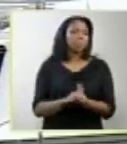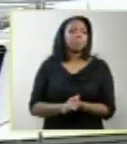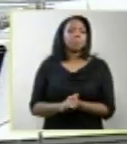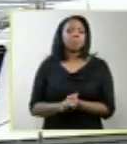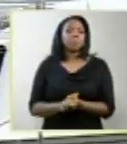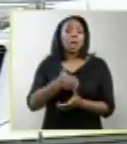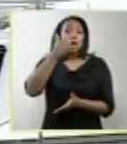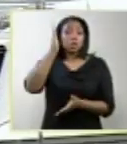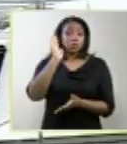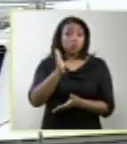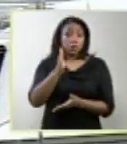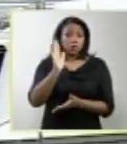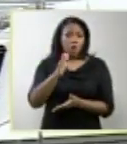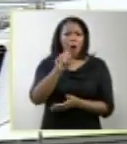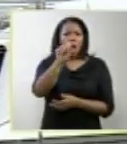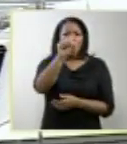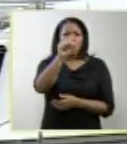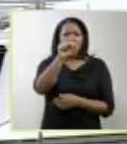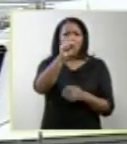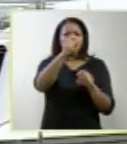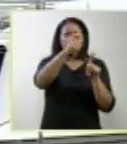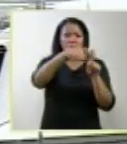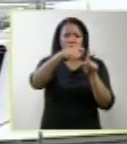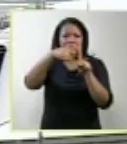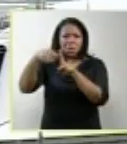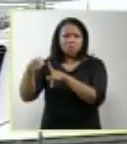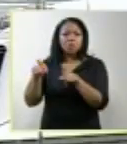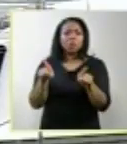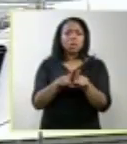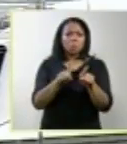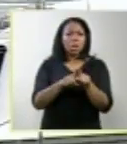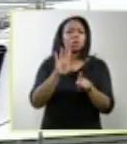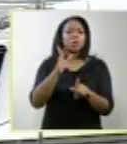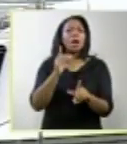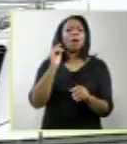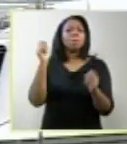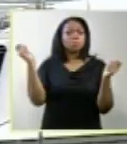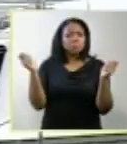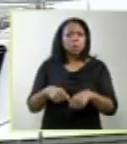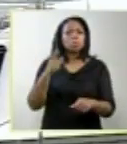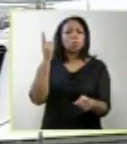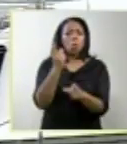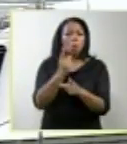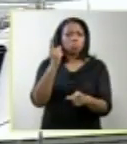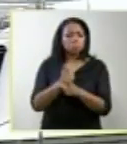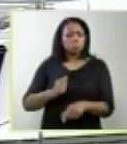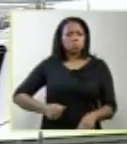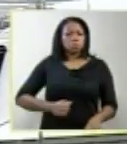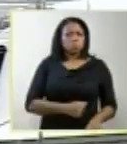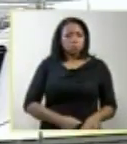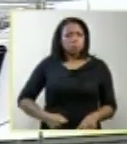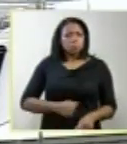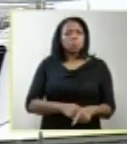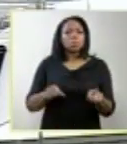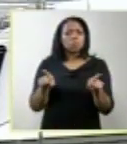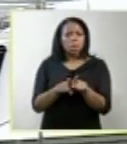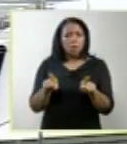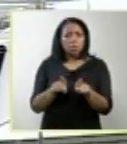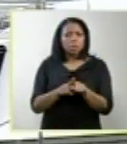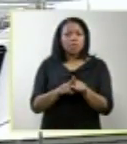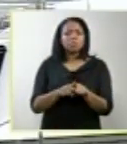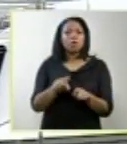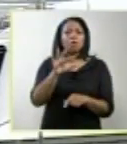Já por volta da oitava semana de gestação, é possível identificar a ultrassonografia, a formação dessas cinco